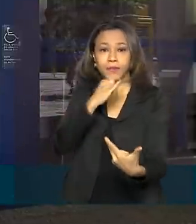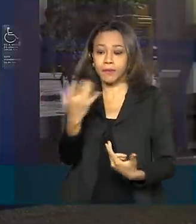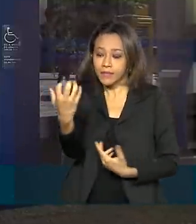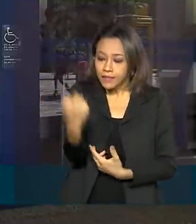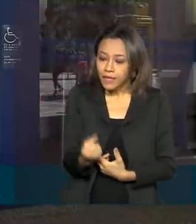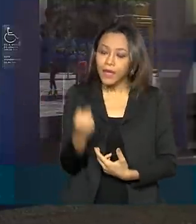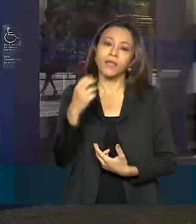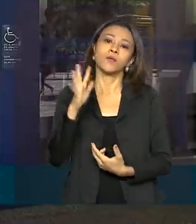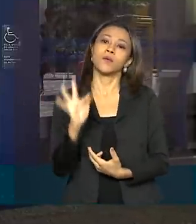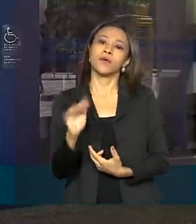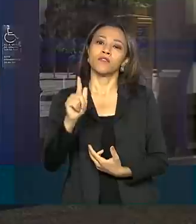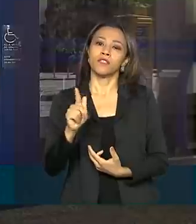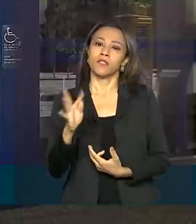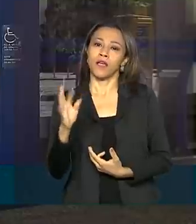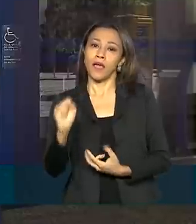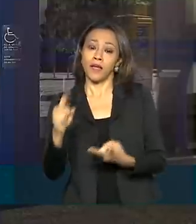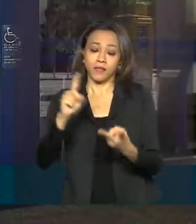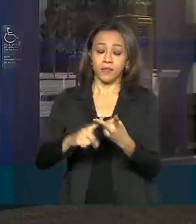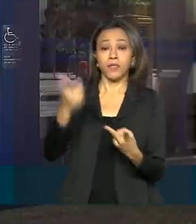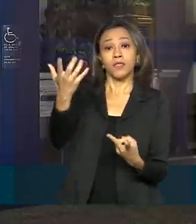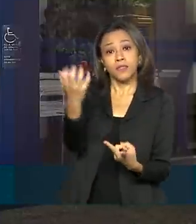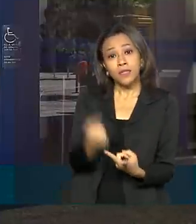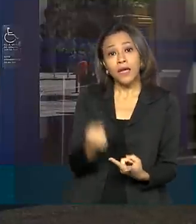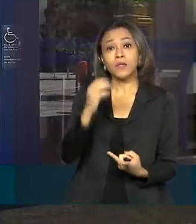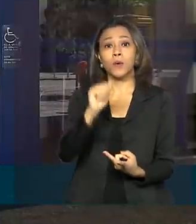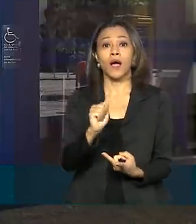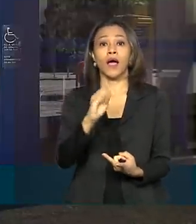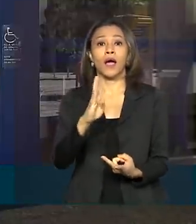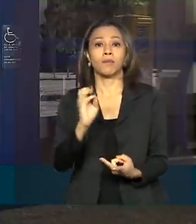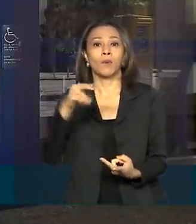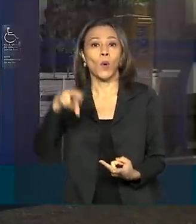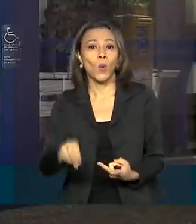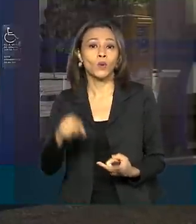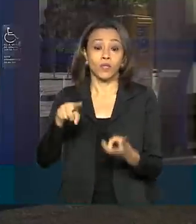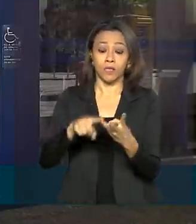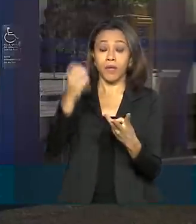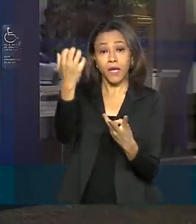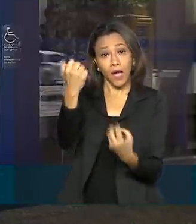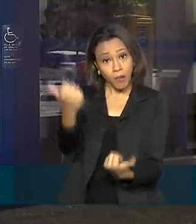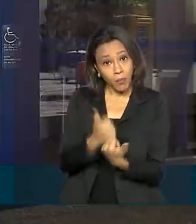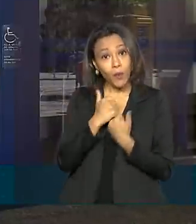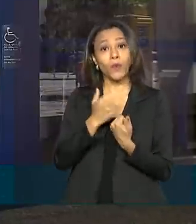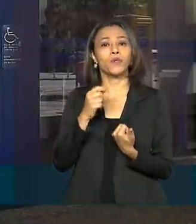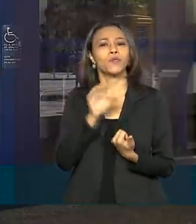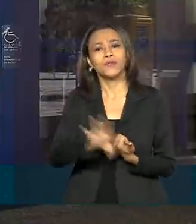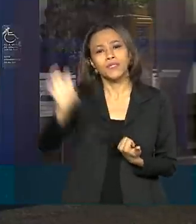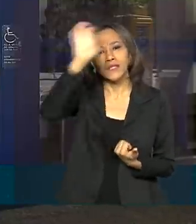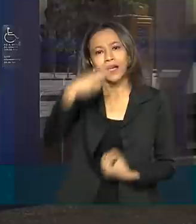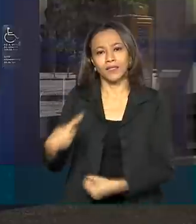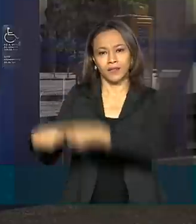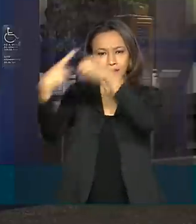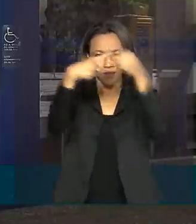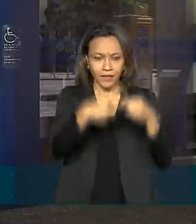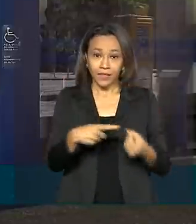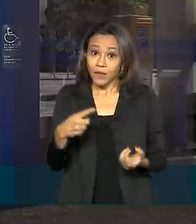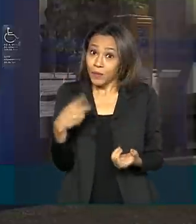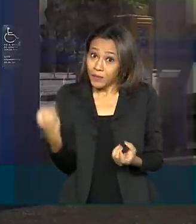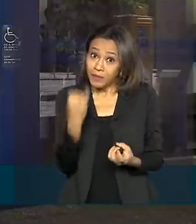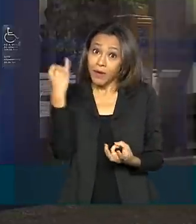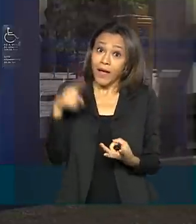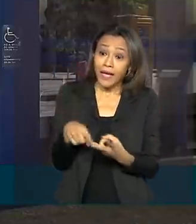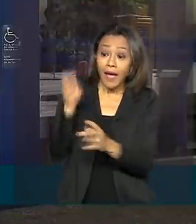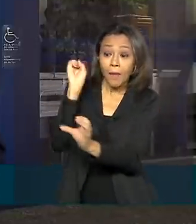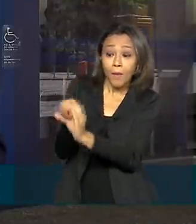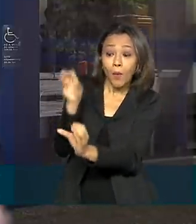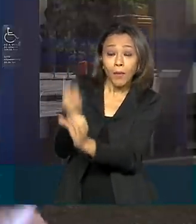FGTS, o abono salarial e além de benefícios estaduais e municipais. A grande vantagem da poupança digital é que o cliente não